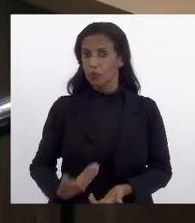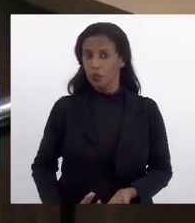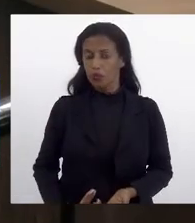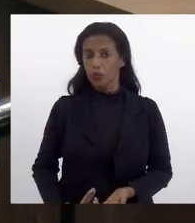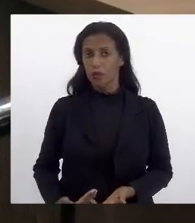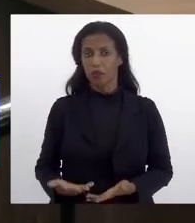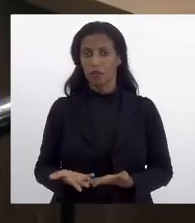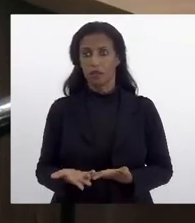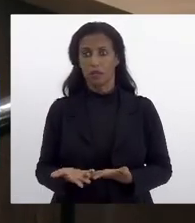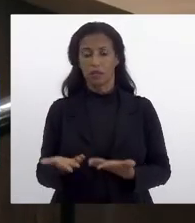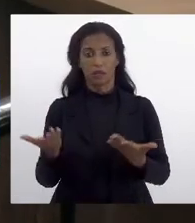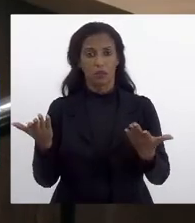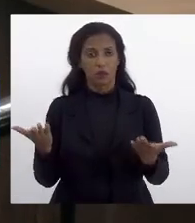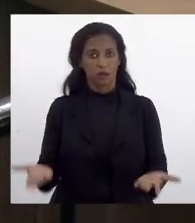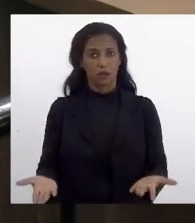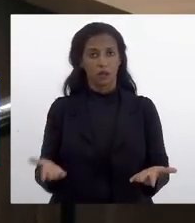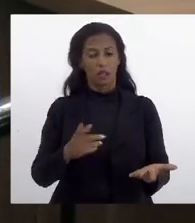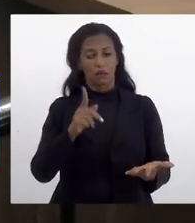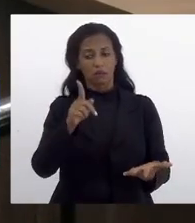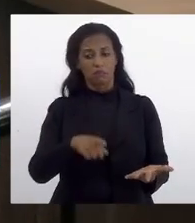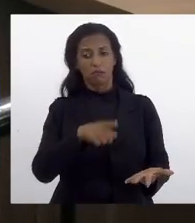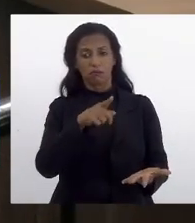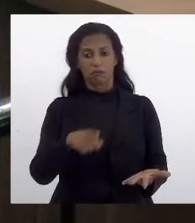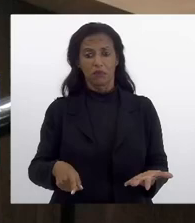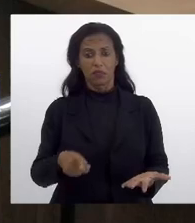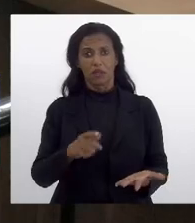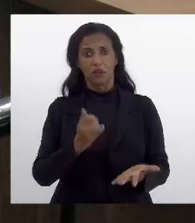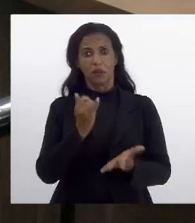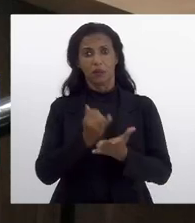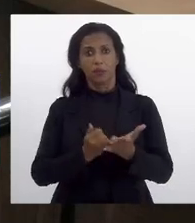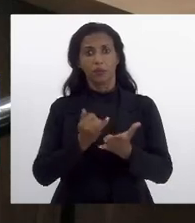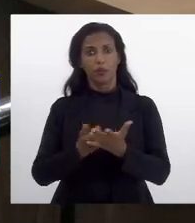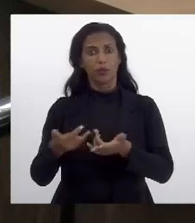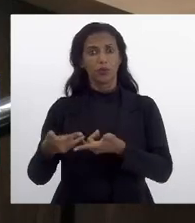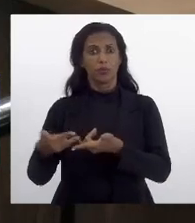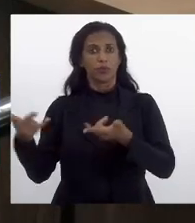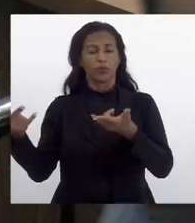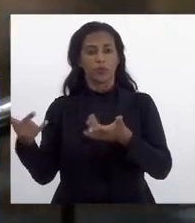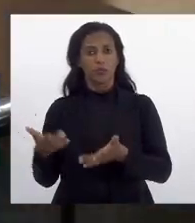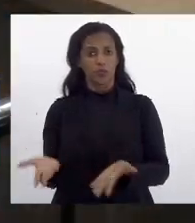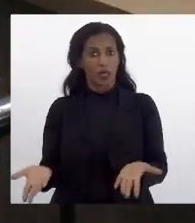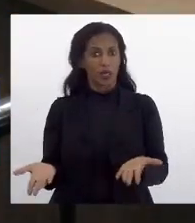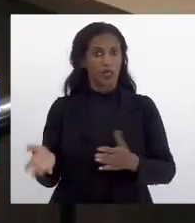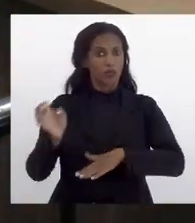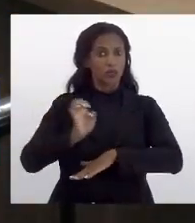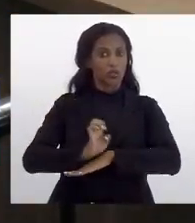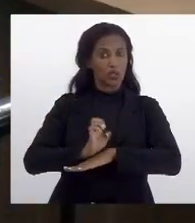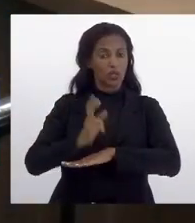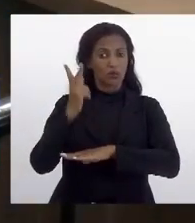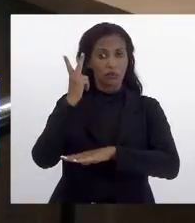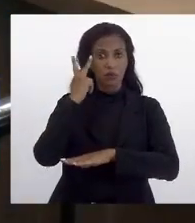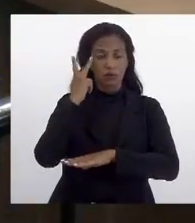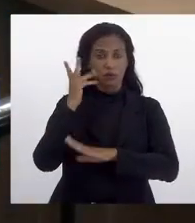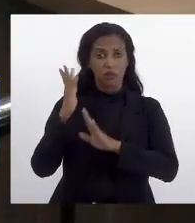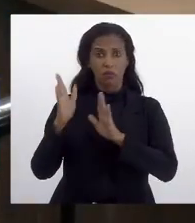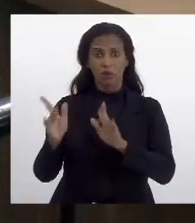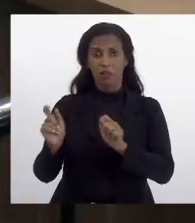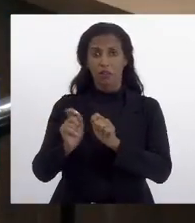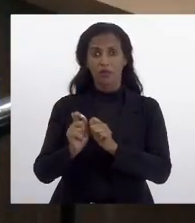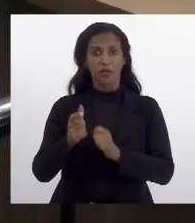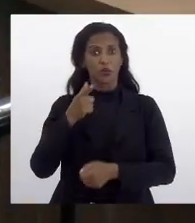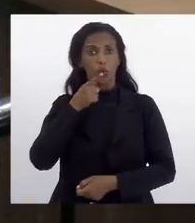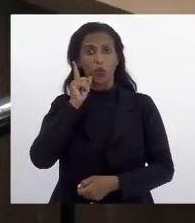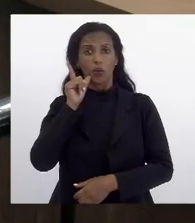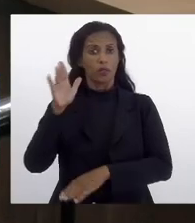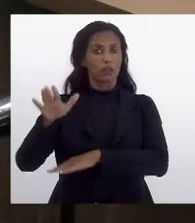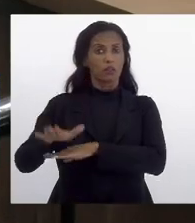que é a isenção no absorvente íntimo. Aliás, o Estado de São Paulo fez isso na tarde de